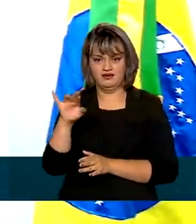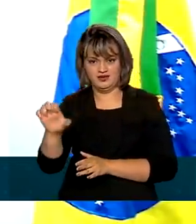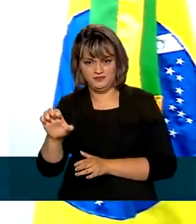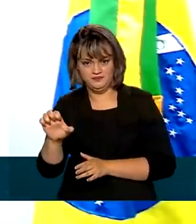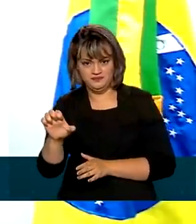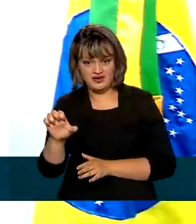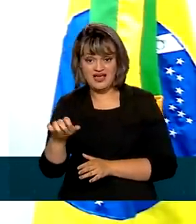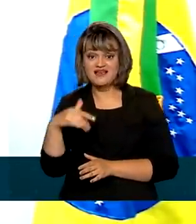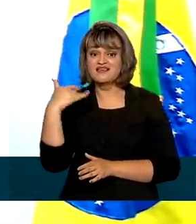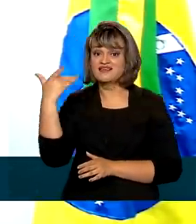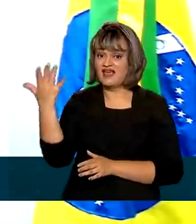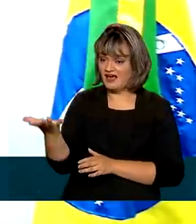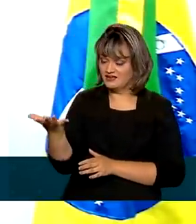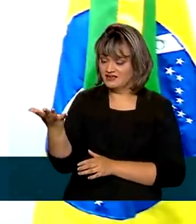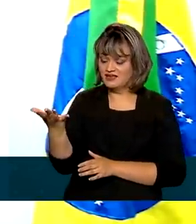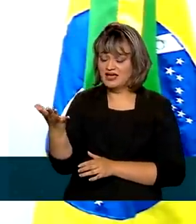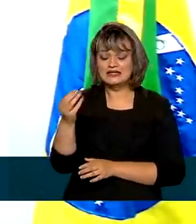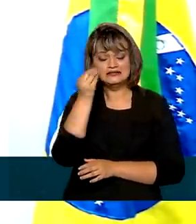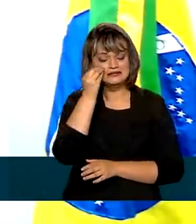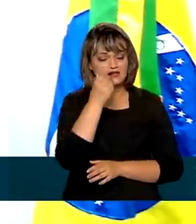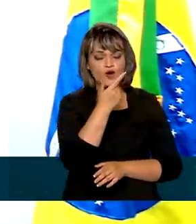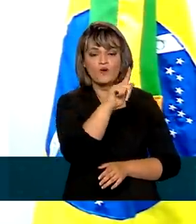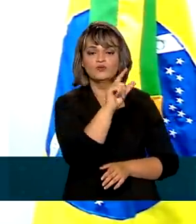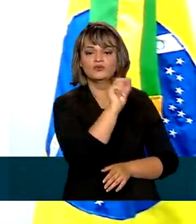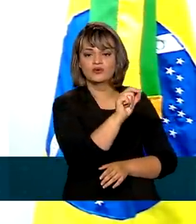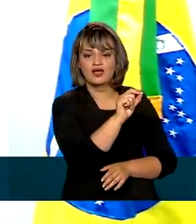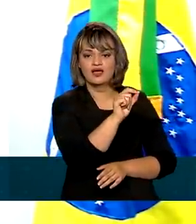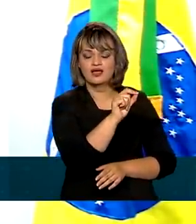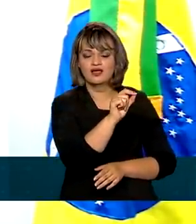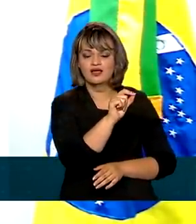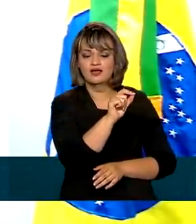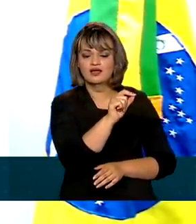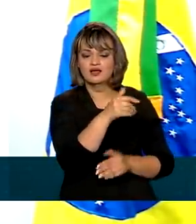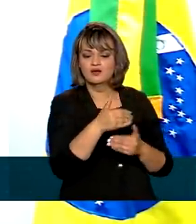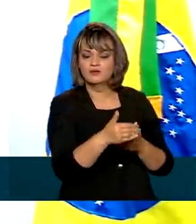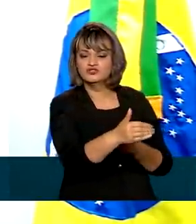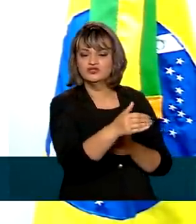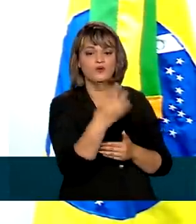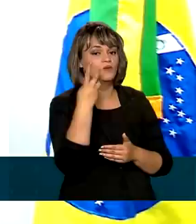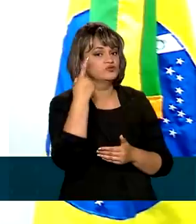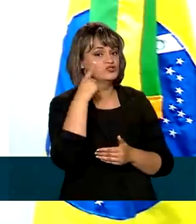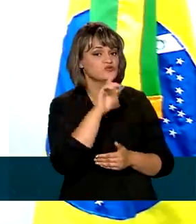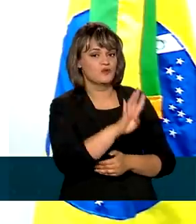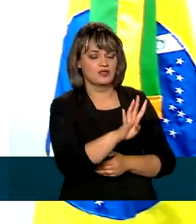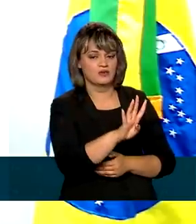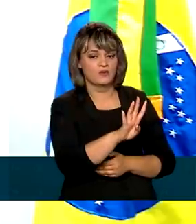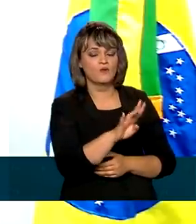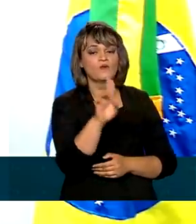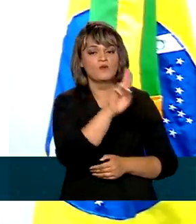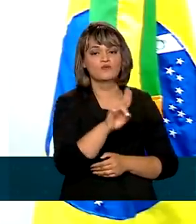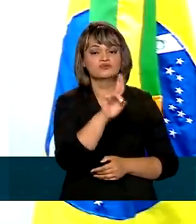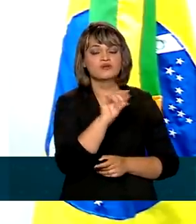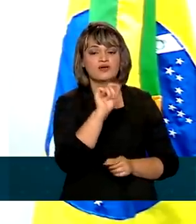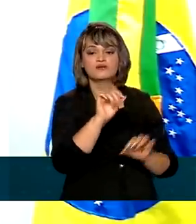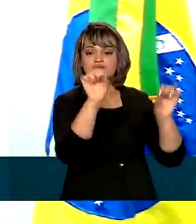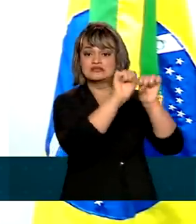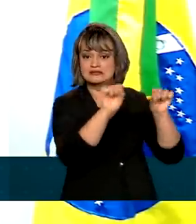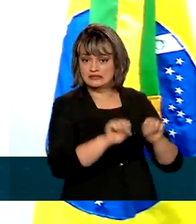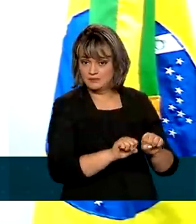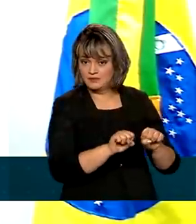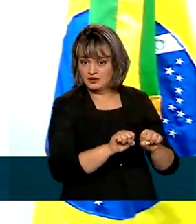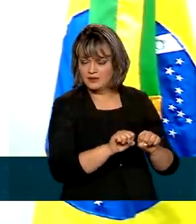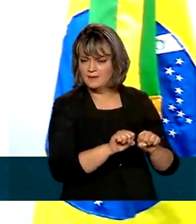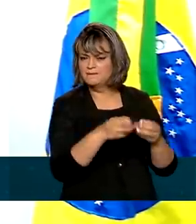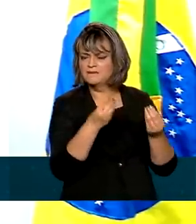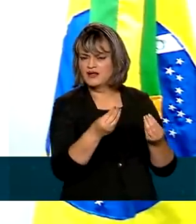Enari, ele segue para o próximo passo, que é, ao longo de quatro dias, utilizar um sistema em que,